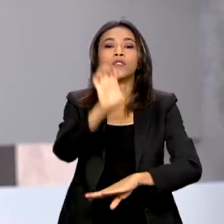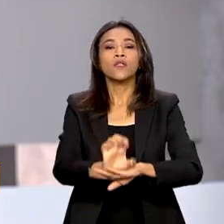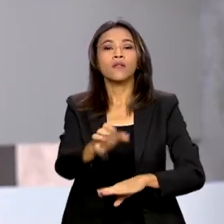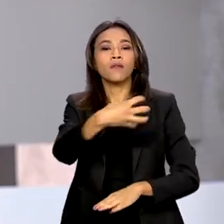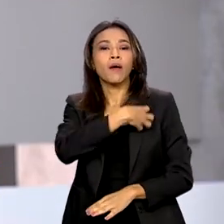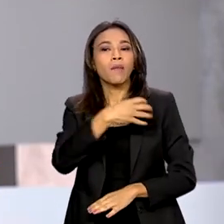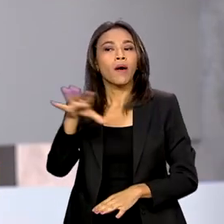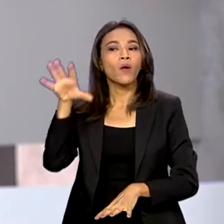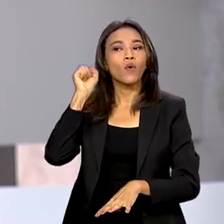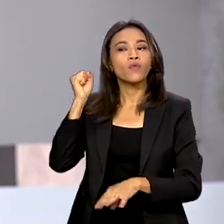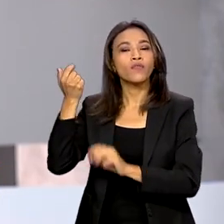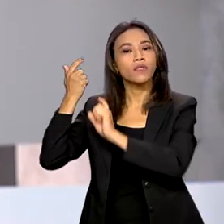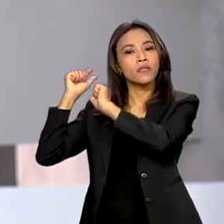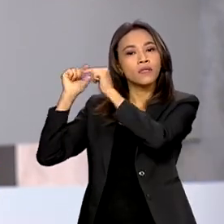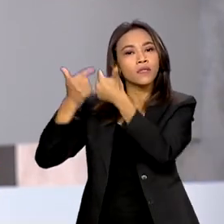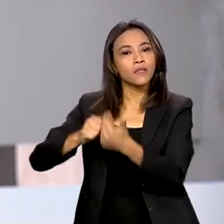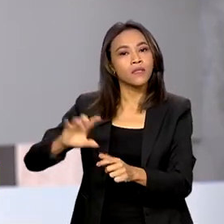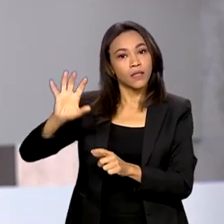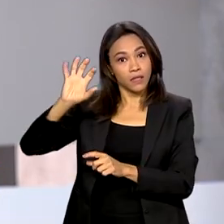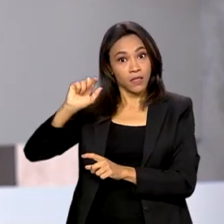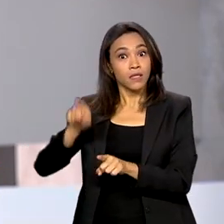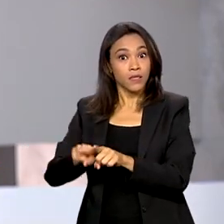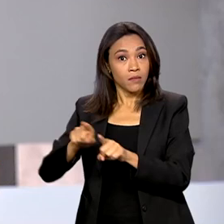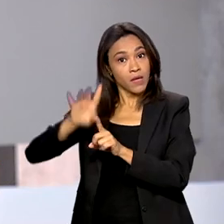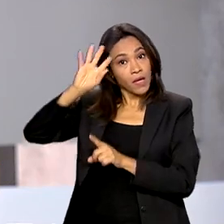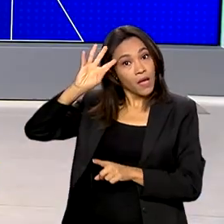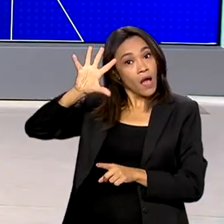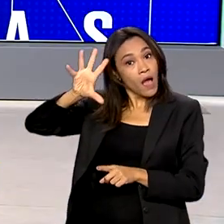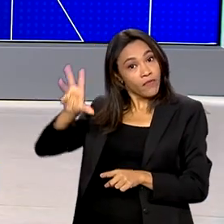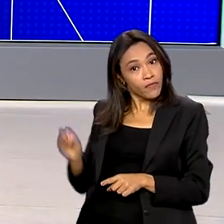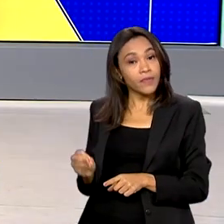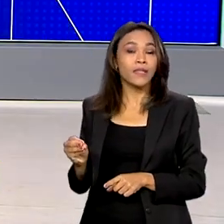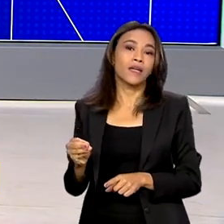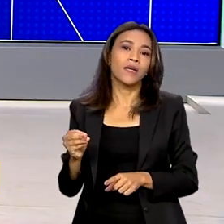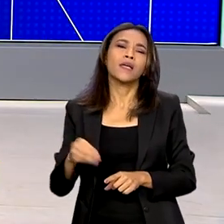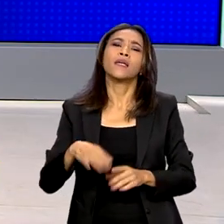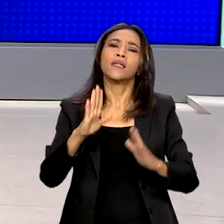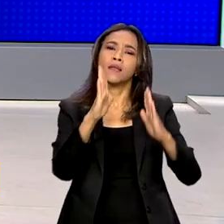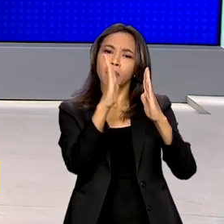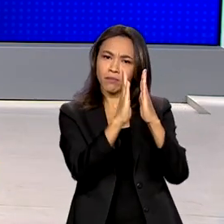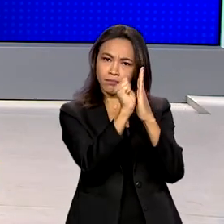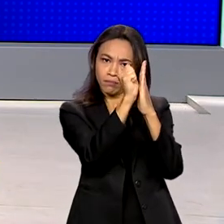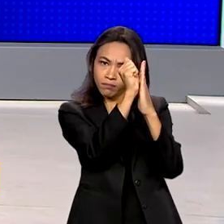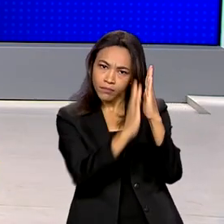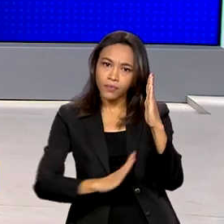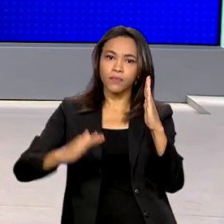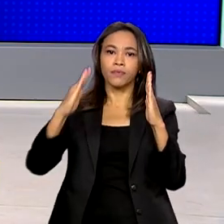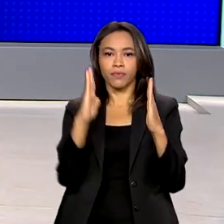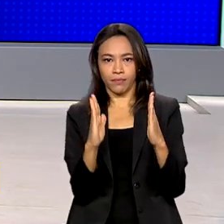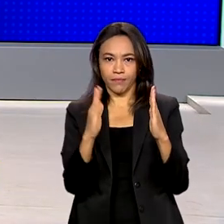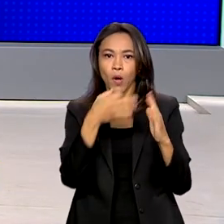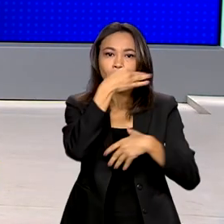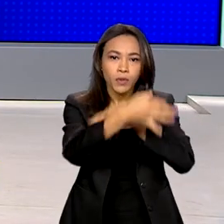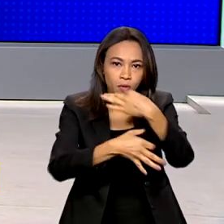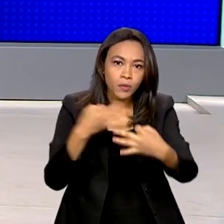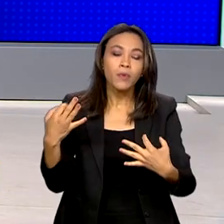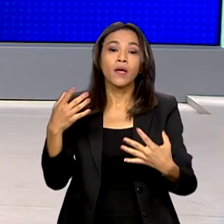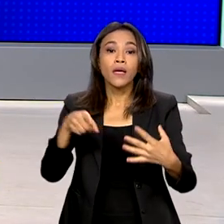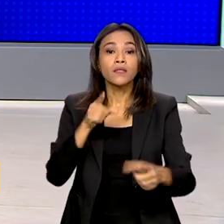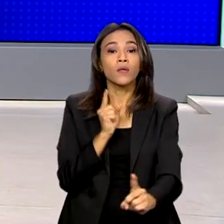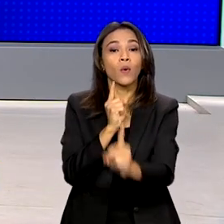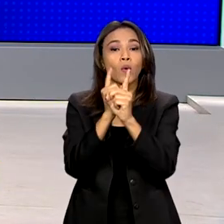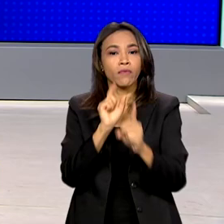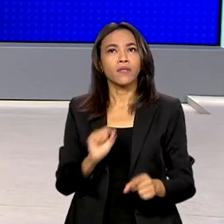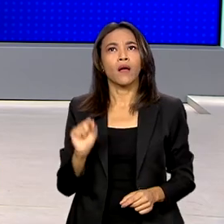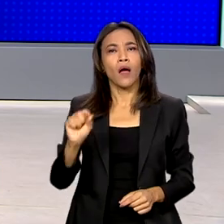tradicionais de matriz africana e o povo do terreiro. As contribuições colhidas nos encontros que vão ser realizados pelo